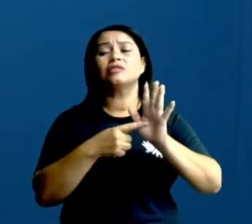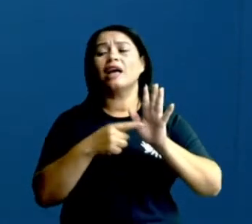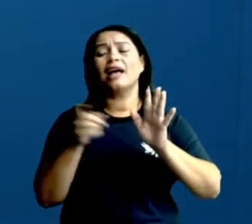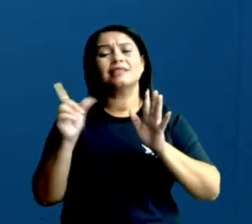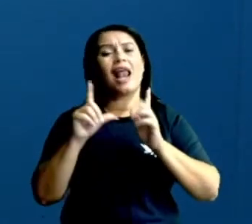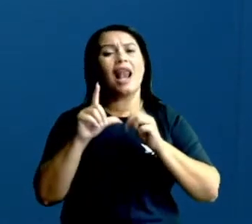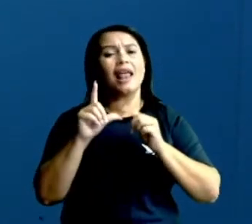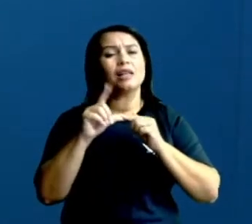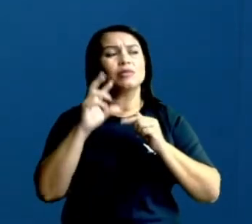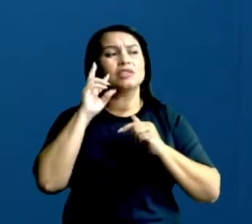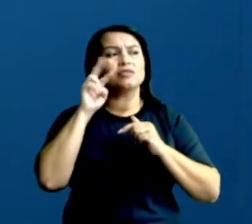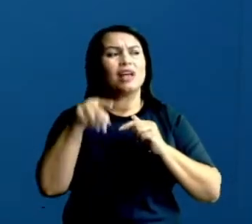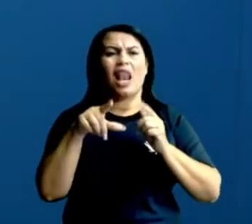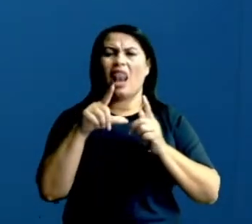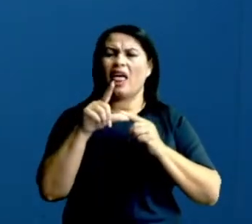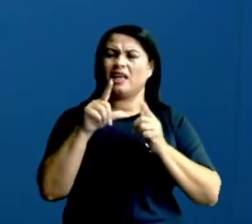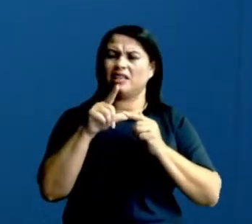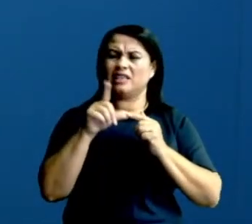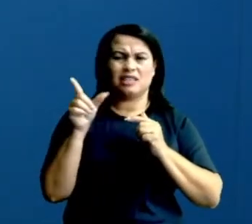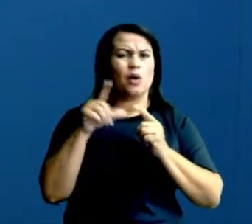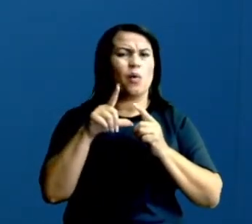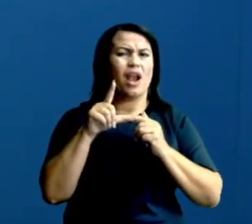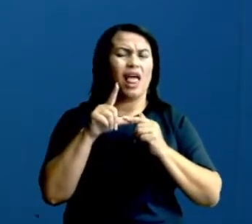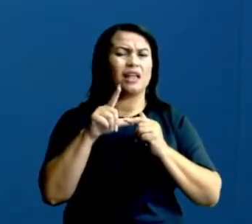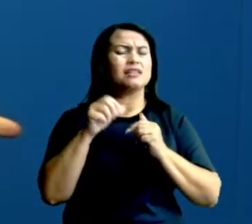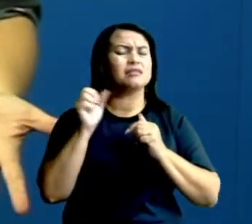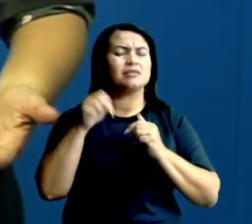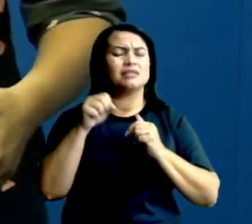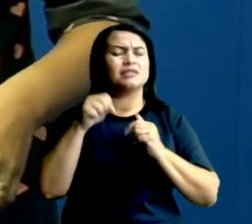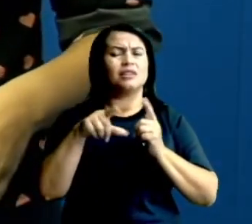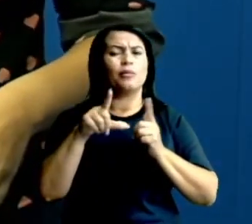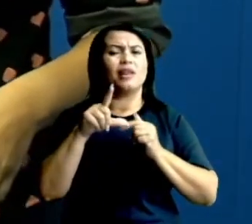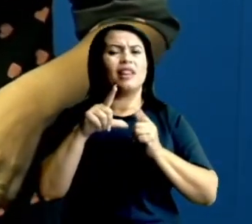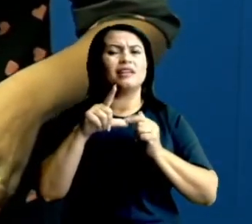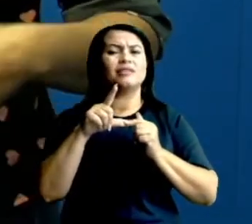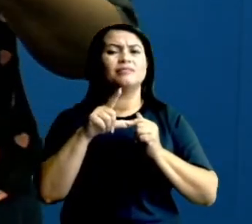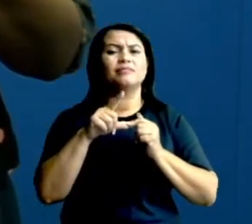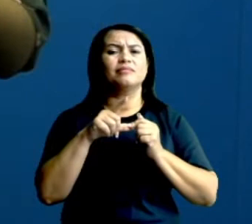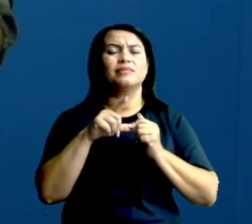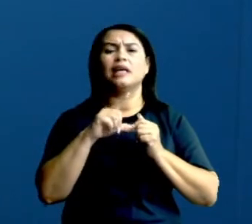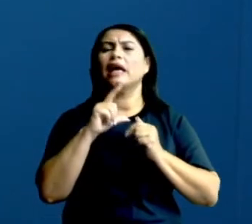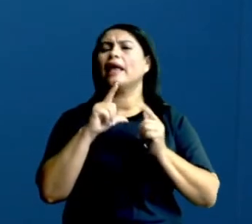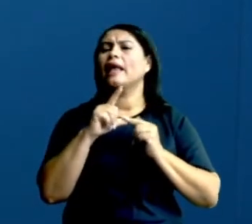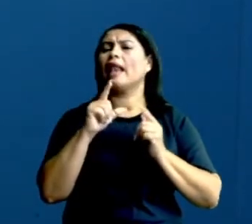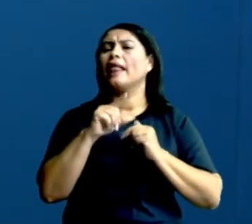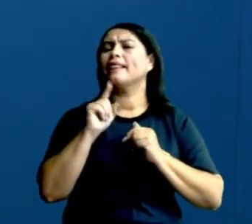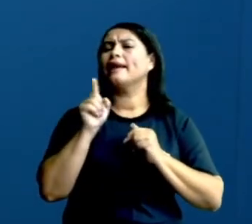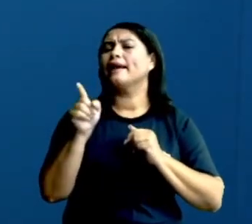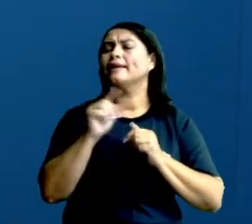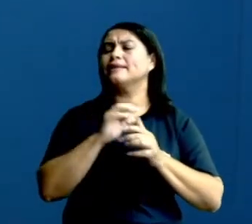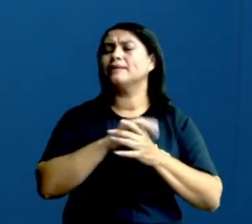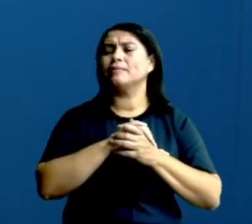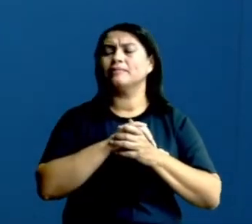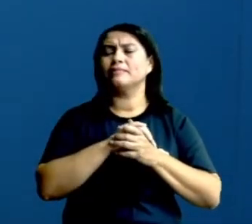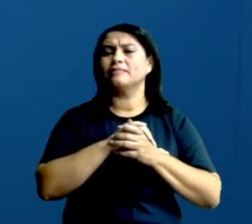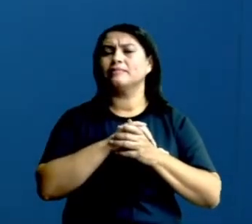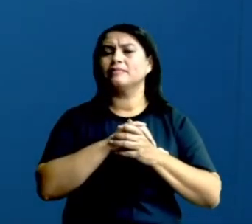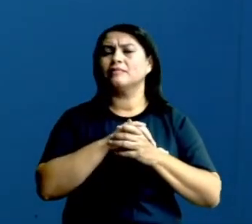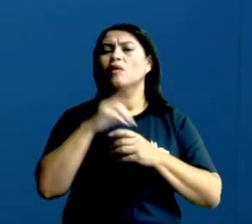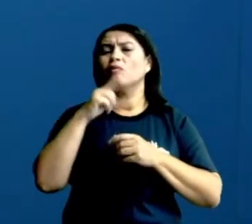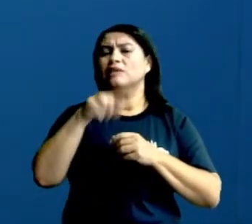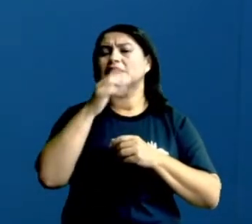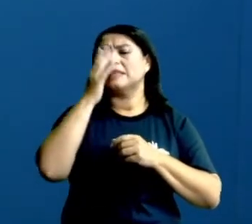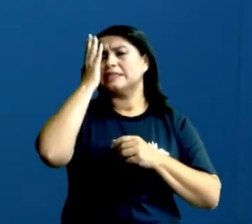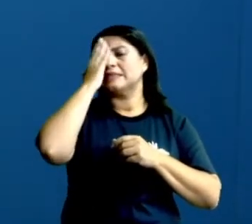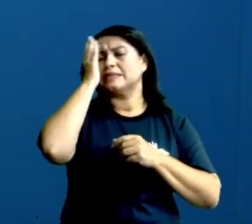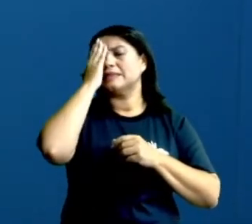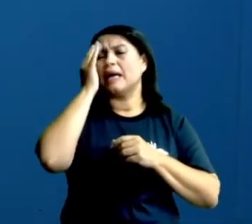letrinha aqui para vocês. Professora, isso é uma letra? Sim, é uma letra. E que letra é essa? Alguém